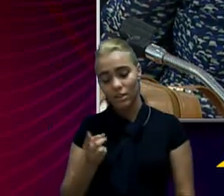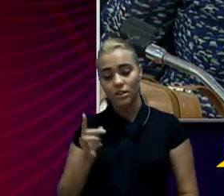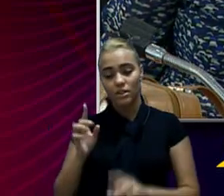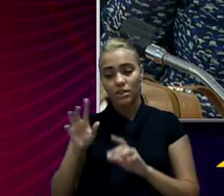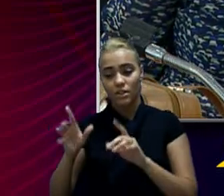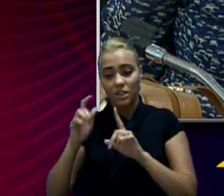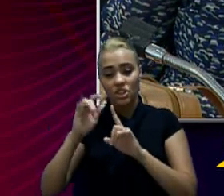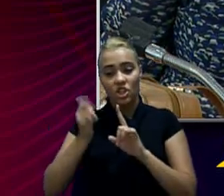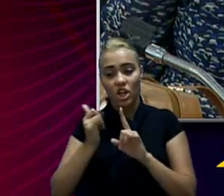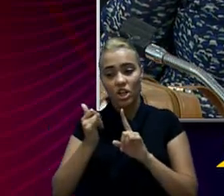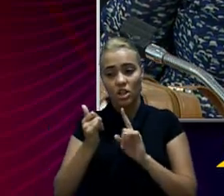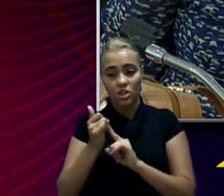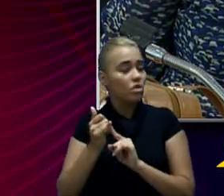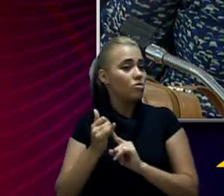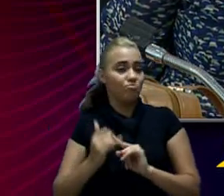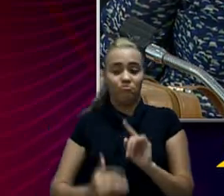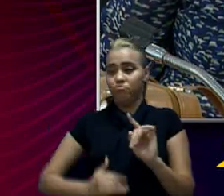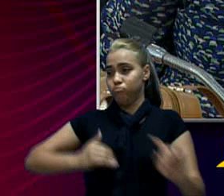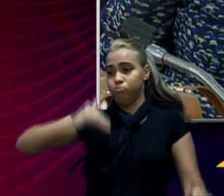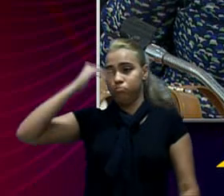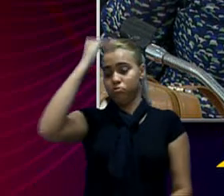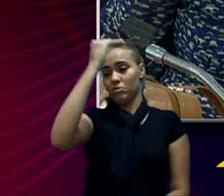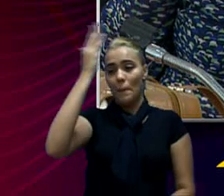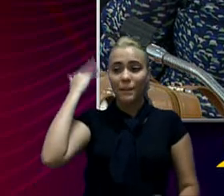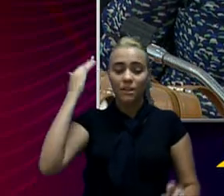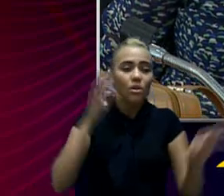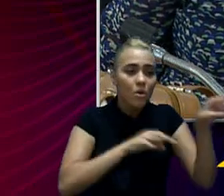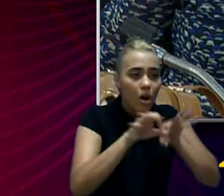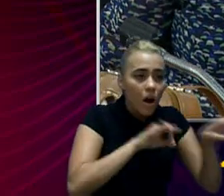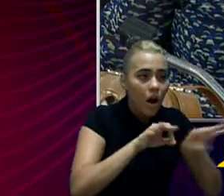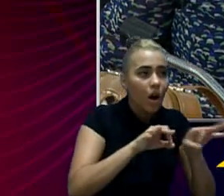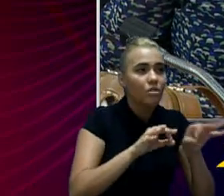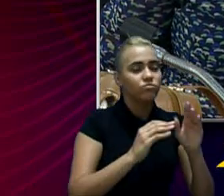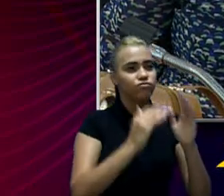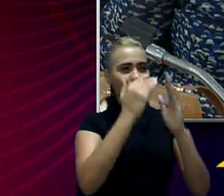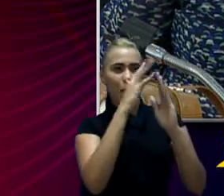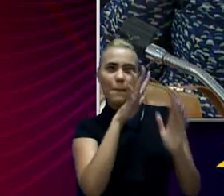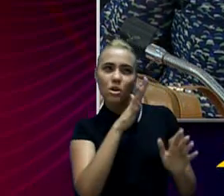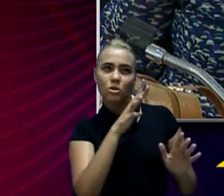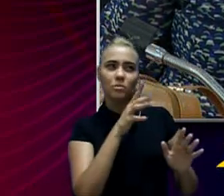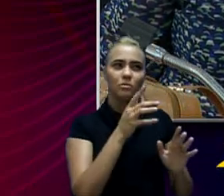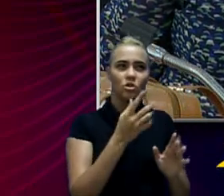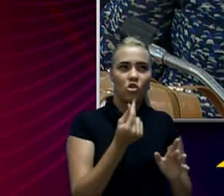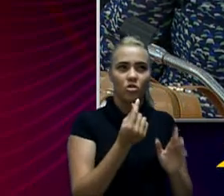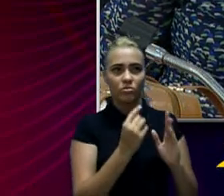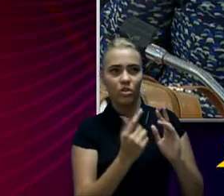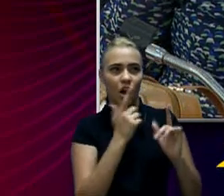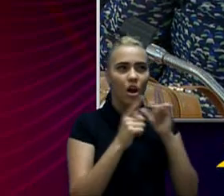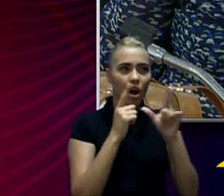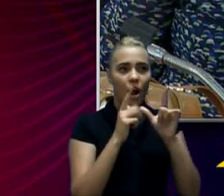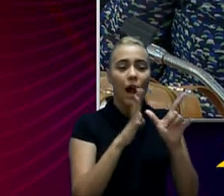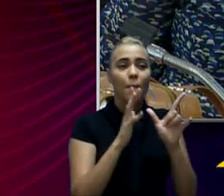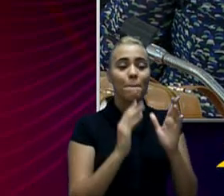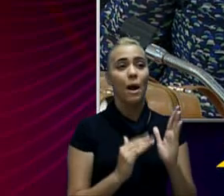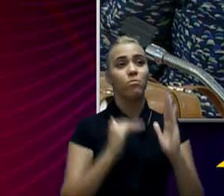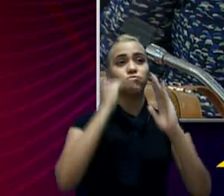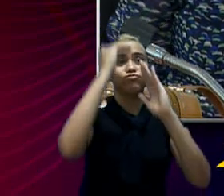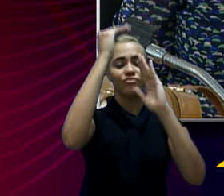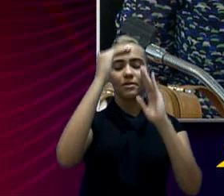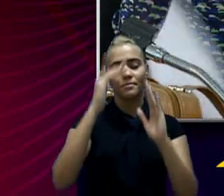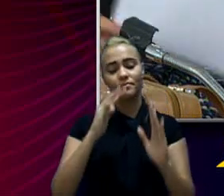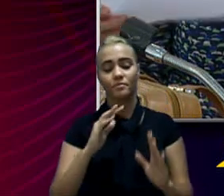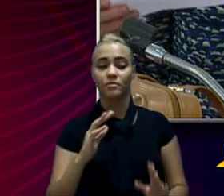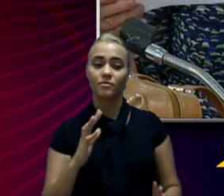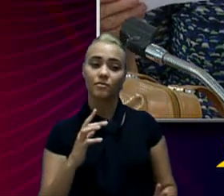uma receita superior à prevista. Então, eu imagino que só a partir do primeiro quadrimestre